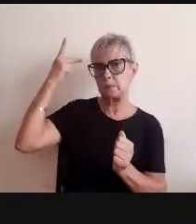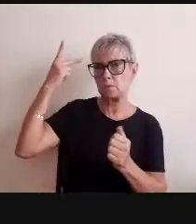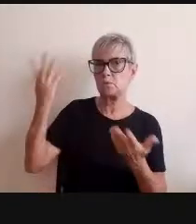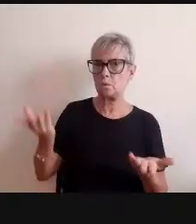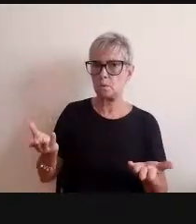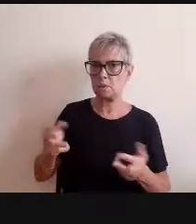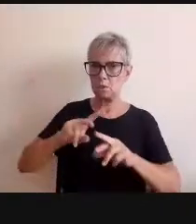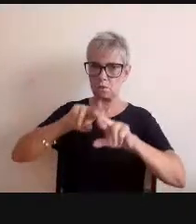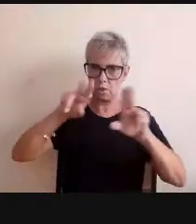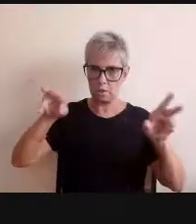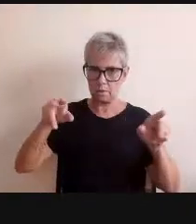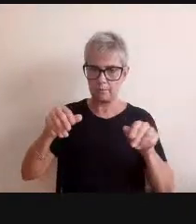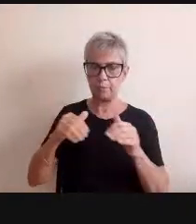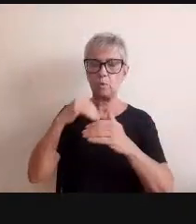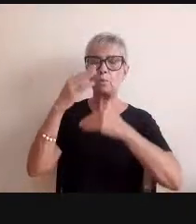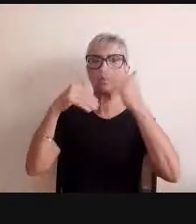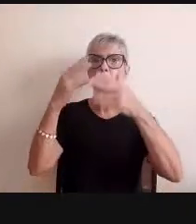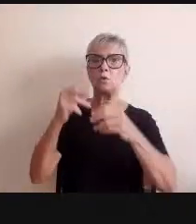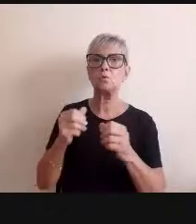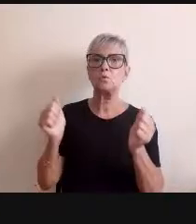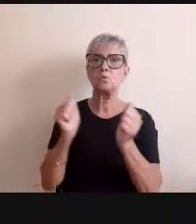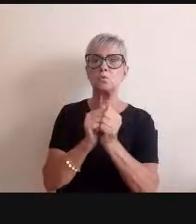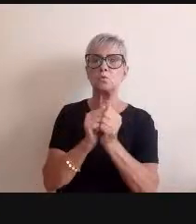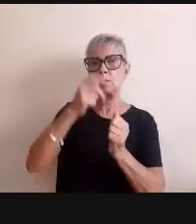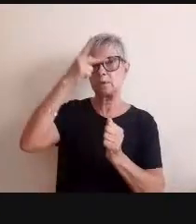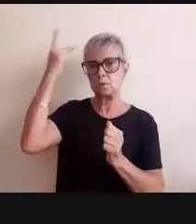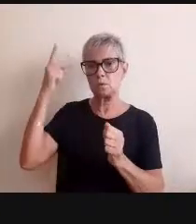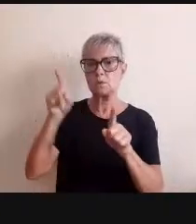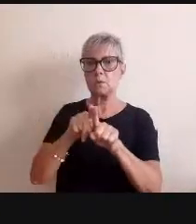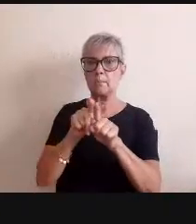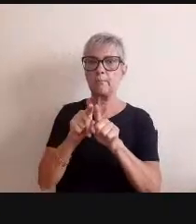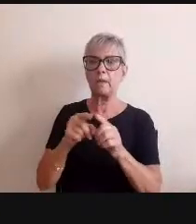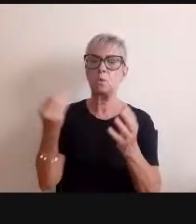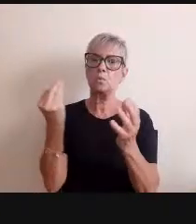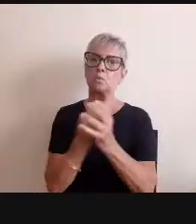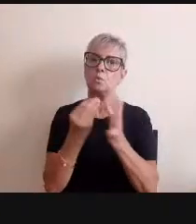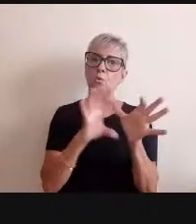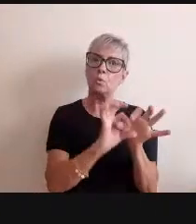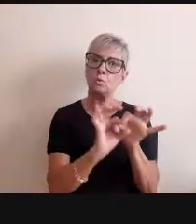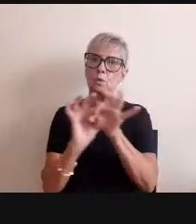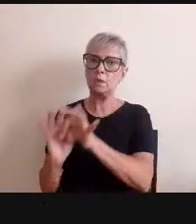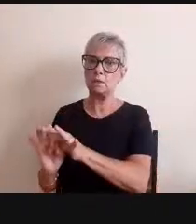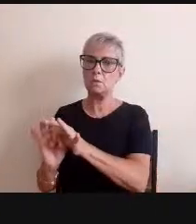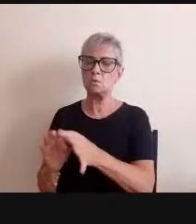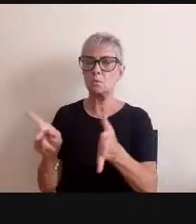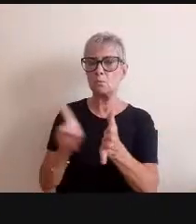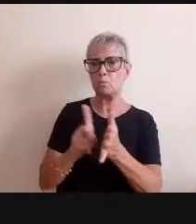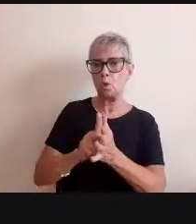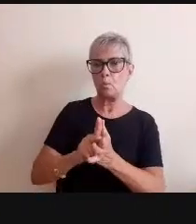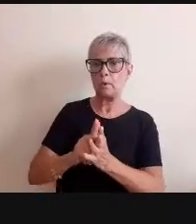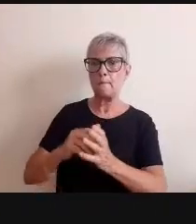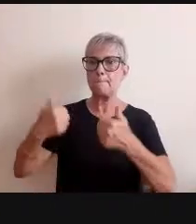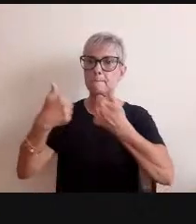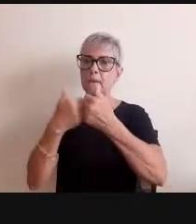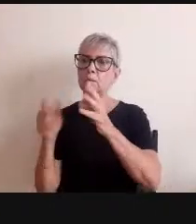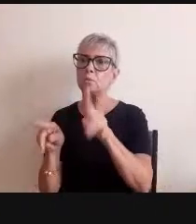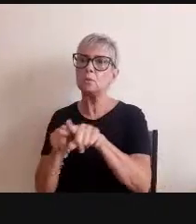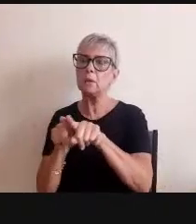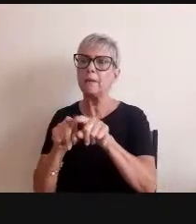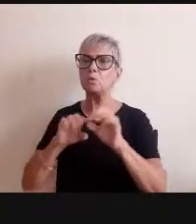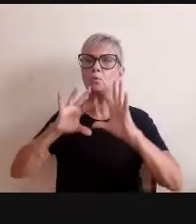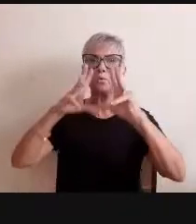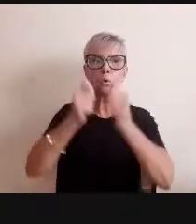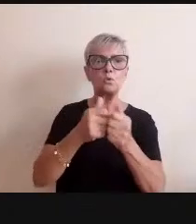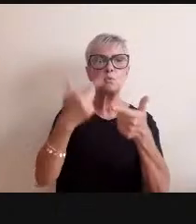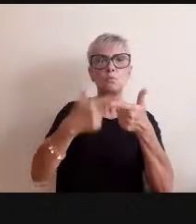processo de engajamento ele vai tanto dentro de um contexto daquilo que está no entorno, quanto em todas as problemáticas que